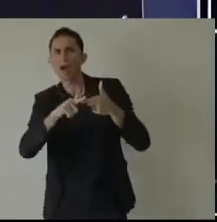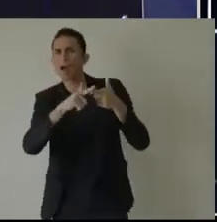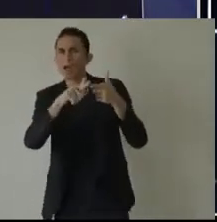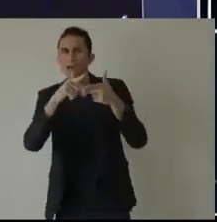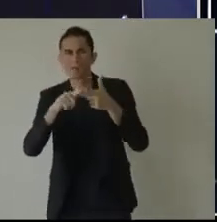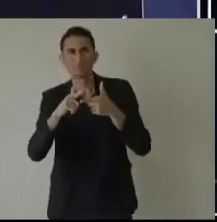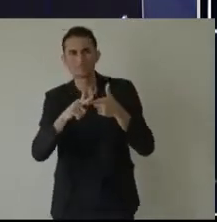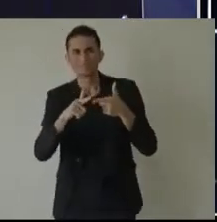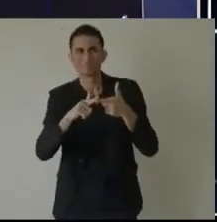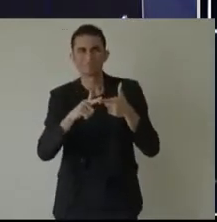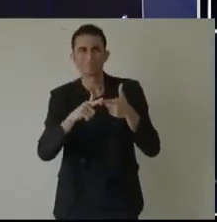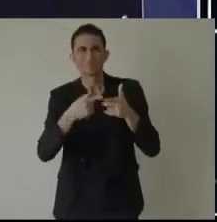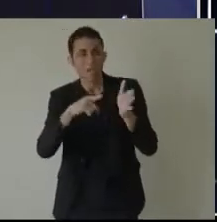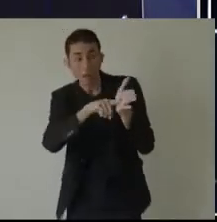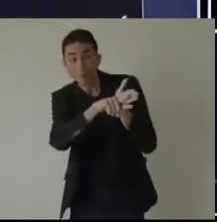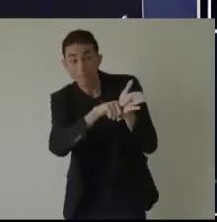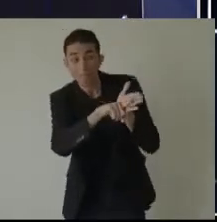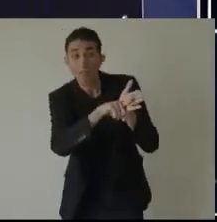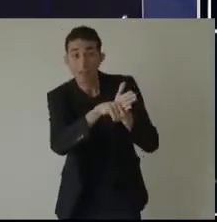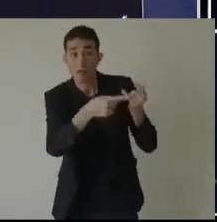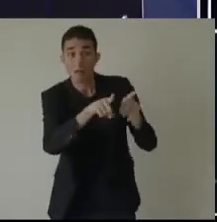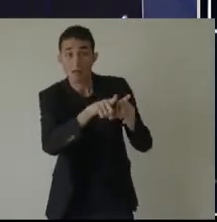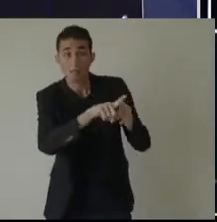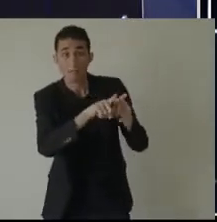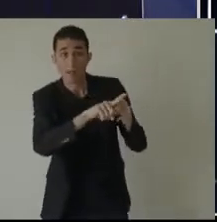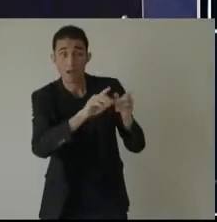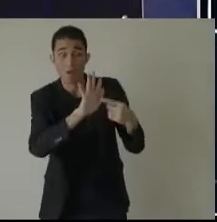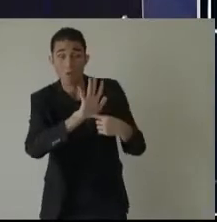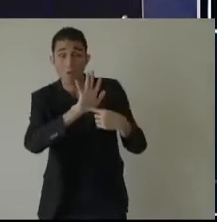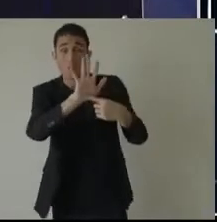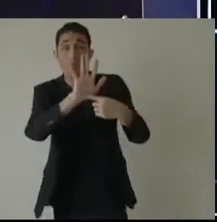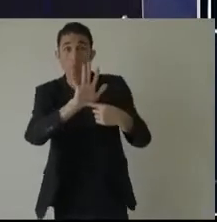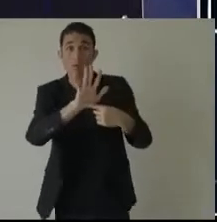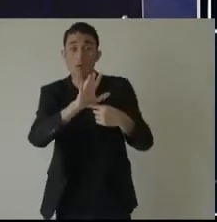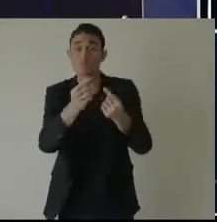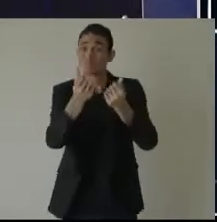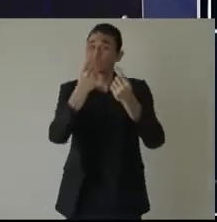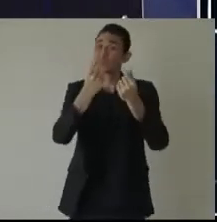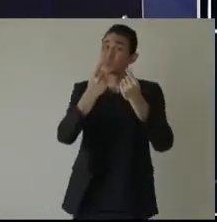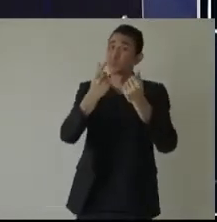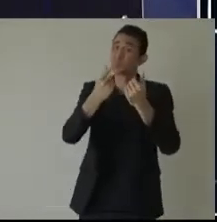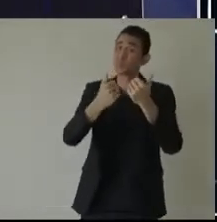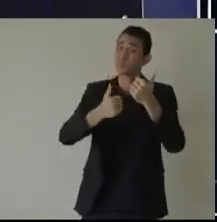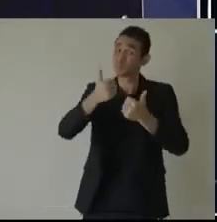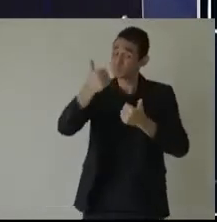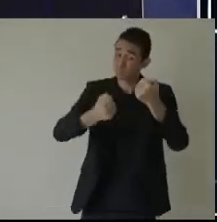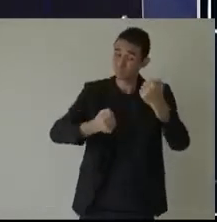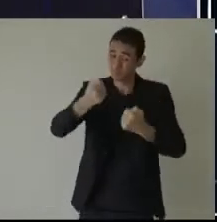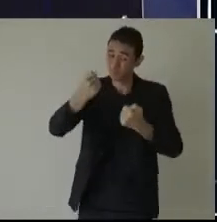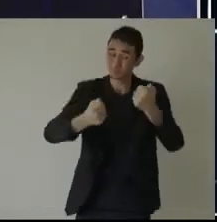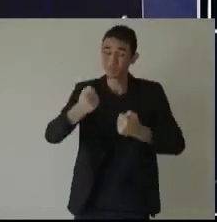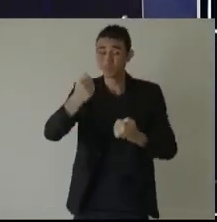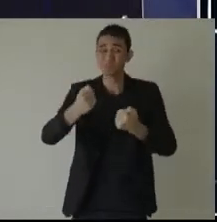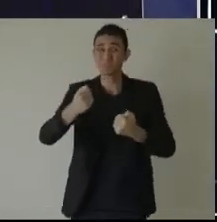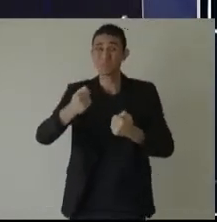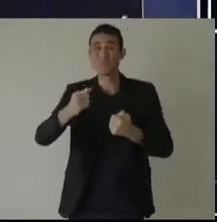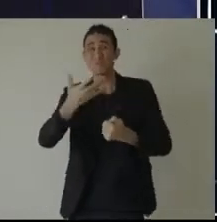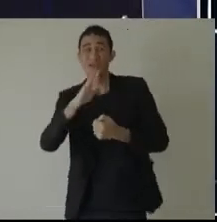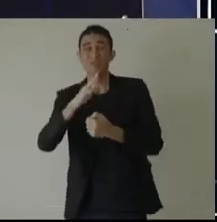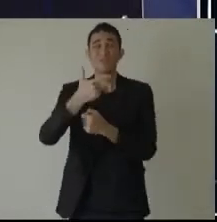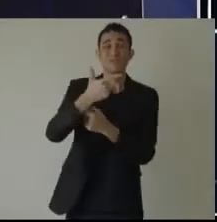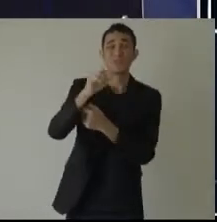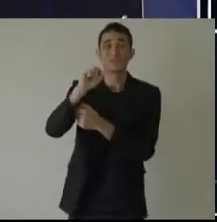custo do transporte em torno de 28,9%, o que reflete na